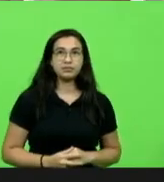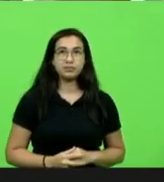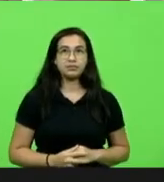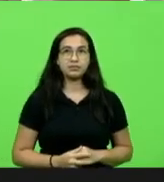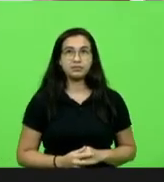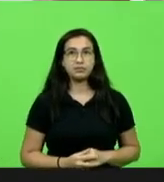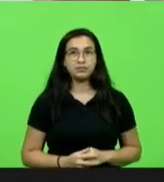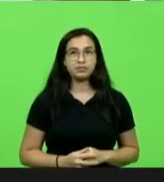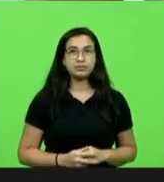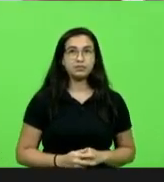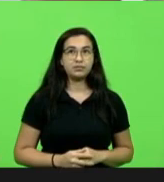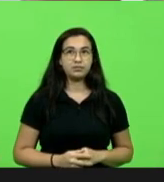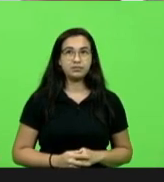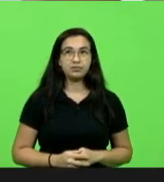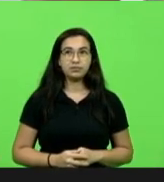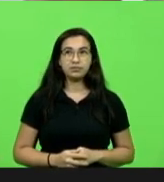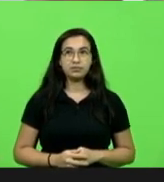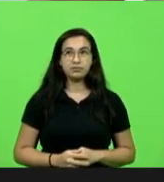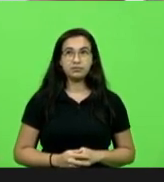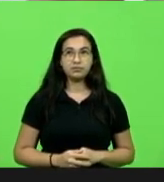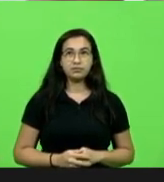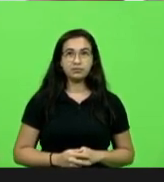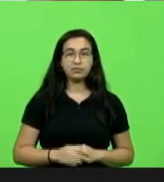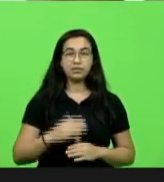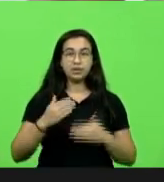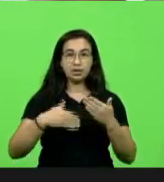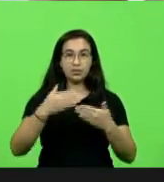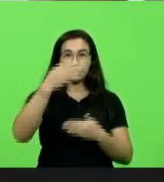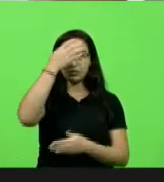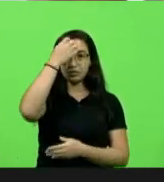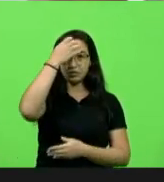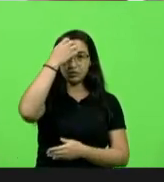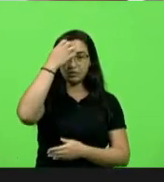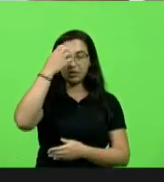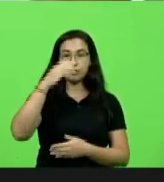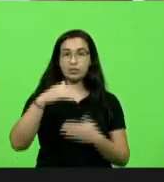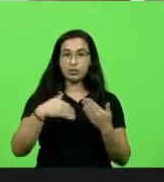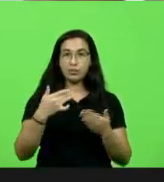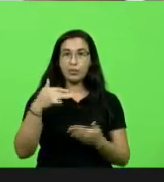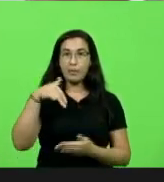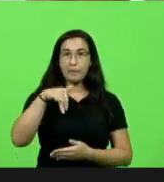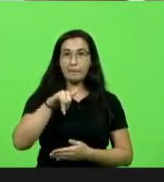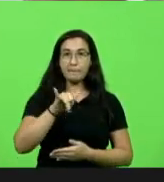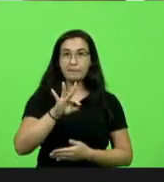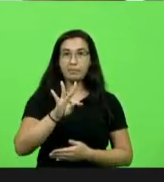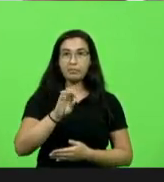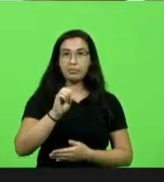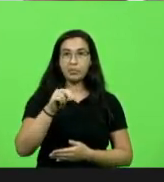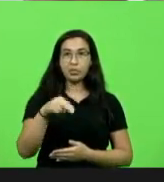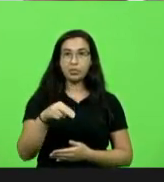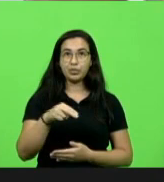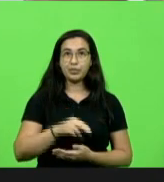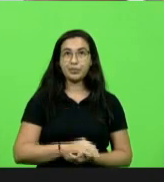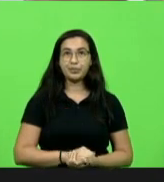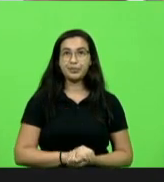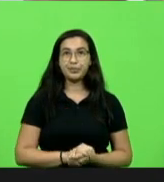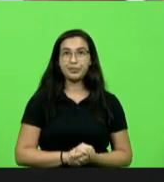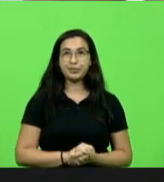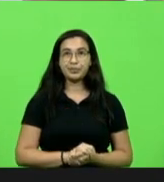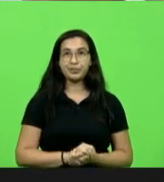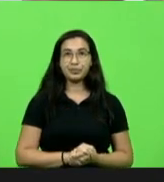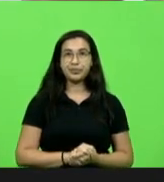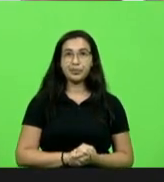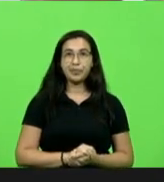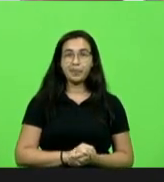Na ordem, após deputado Ismael dos Santos, deputado Milton Alves. Senhor presidente, senhores